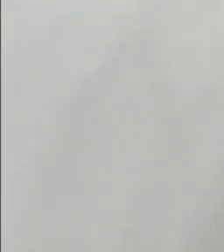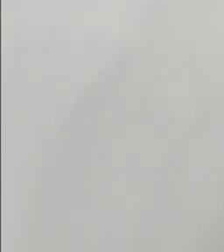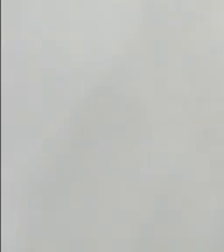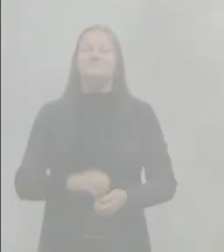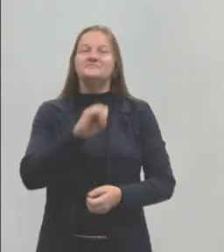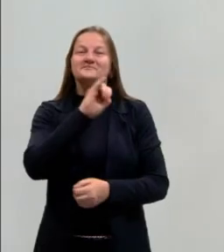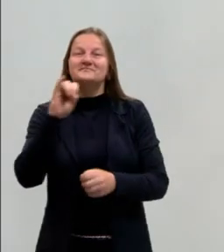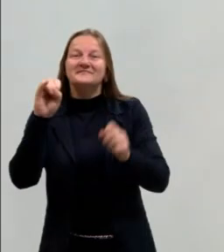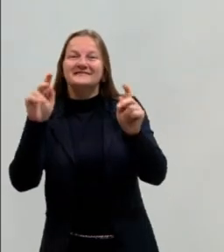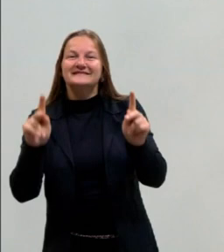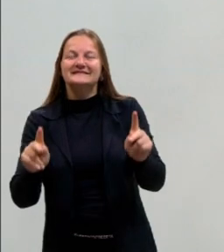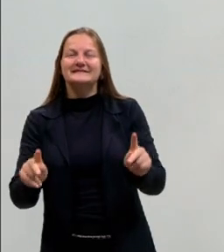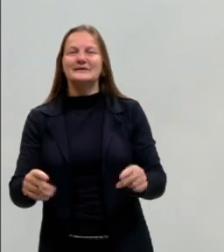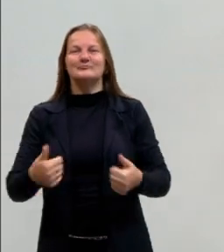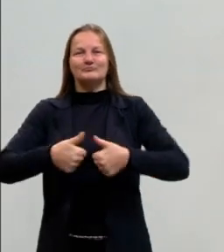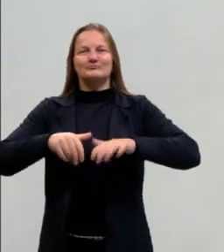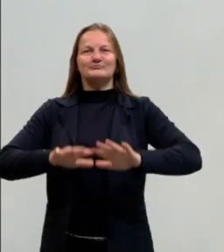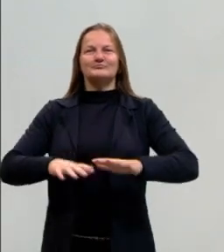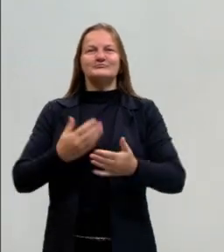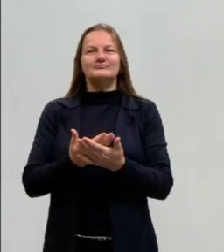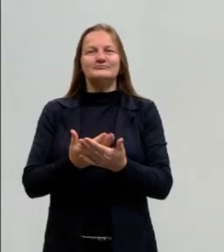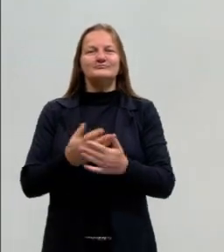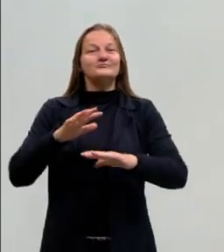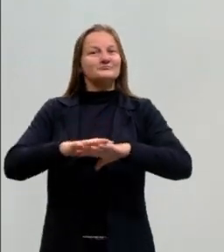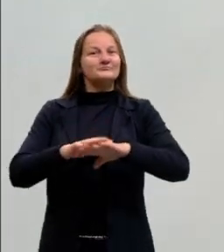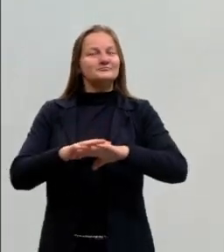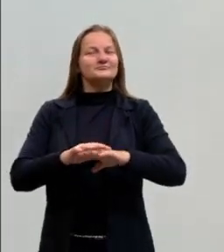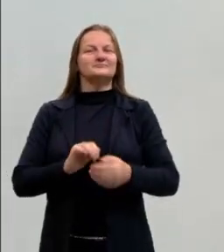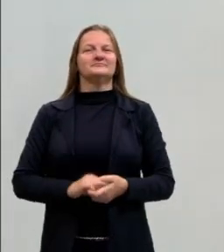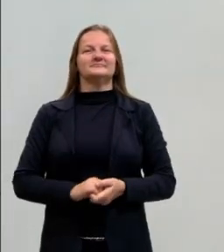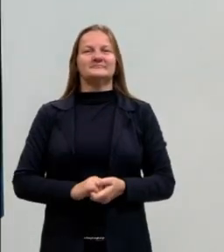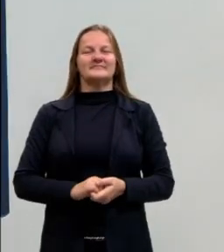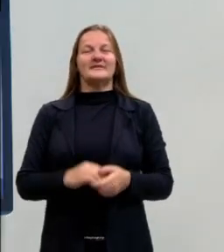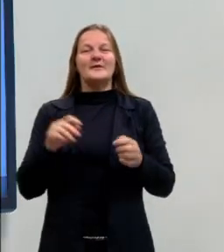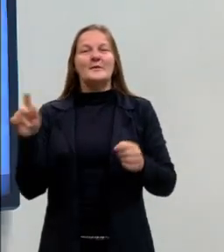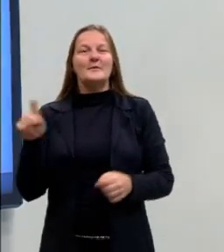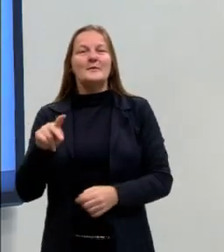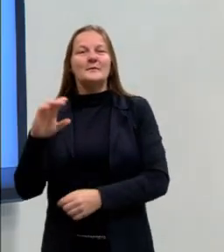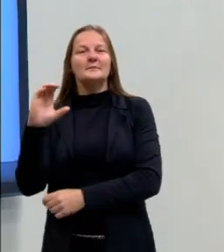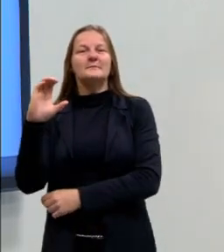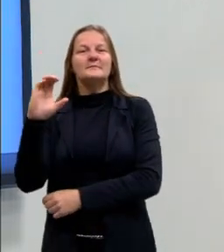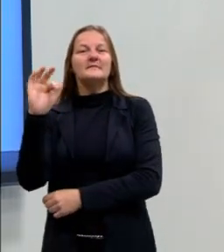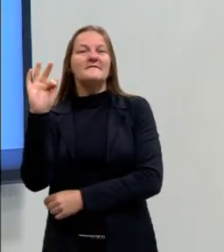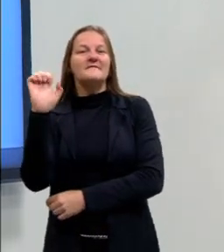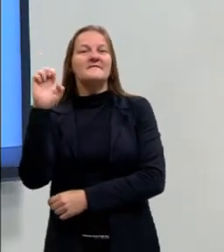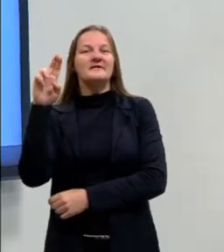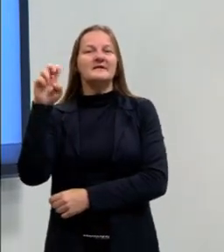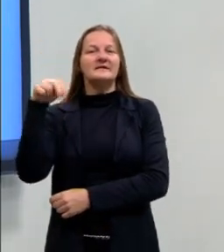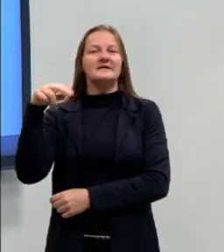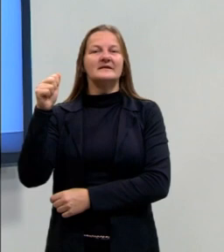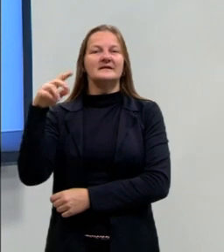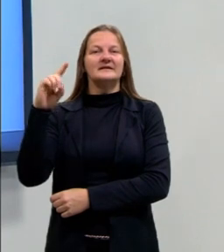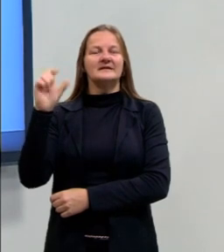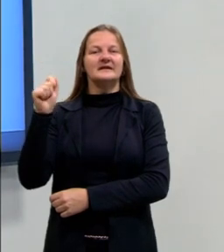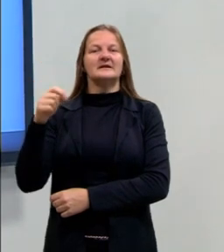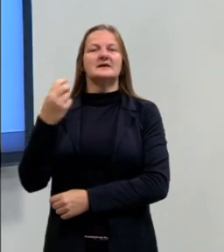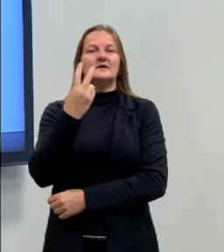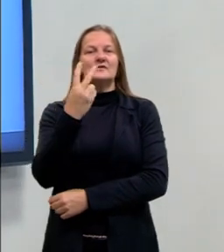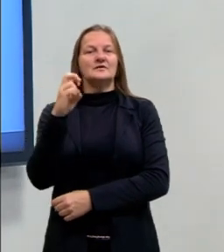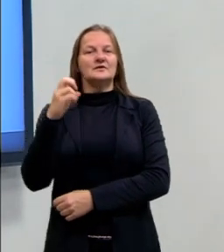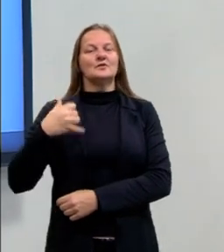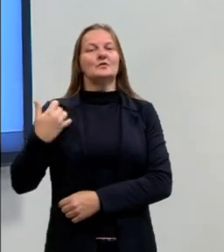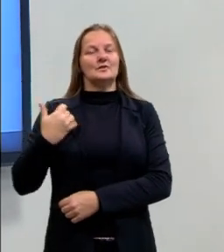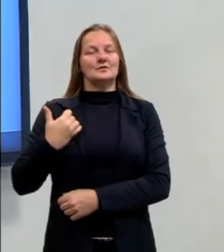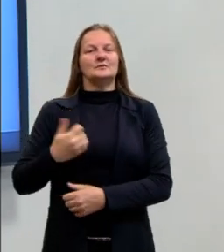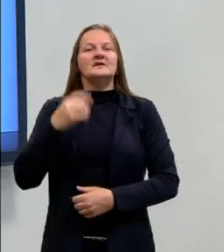Olá, gente! Estamos aqui para mais uma aula de matemática. Eu sou a professora Fernanda, tenho 25 anos, sou